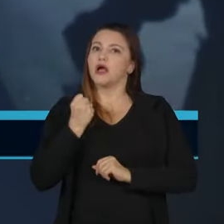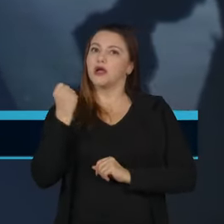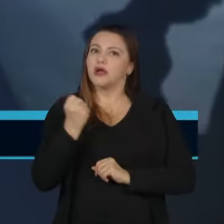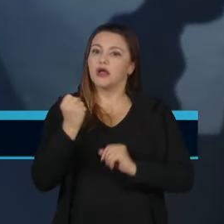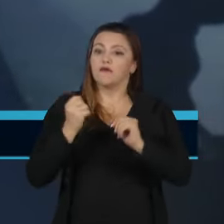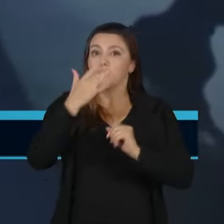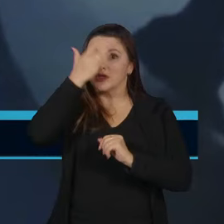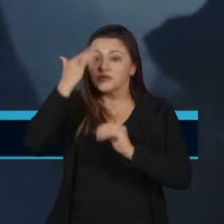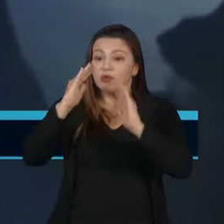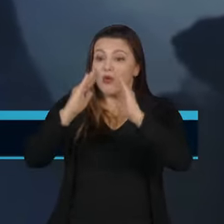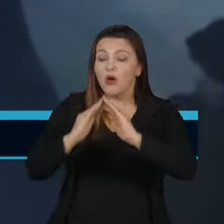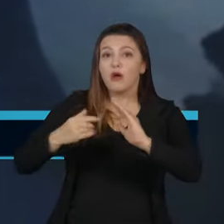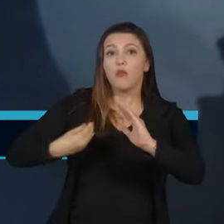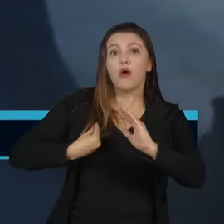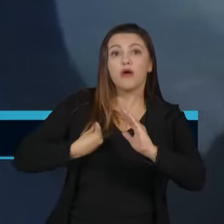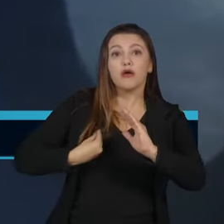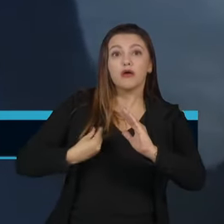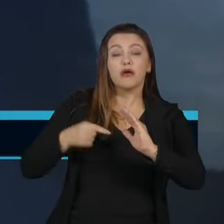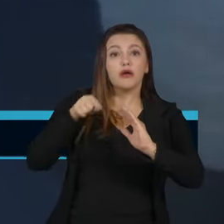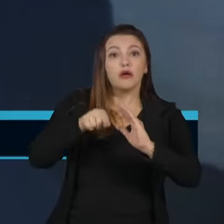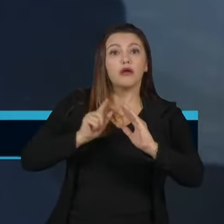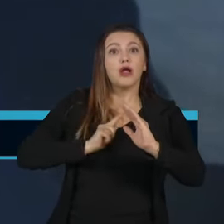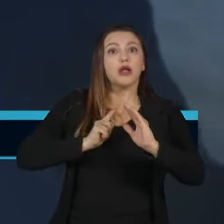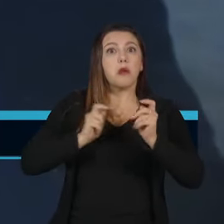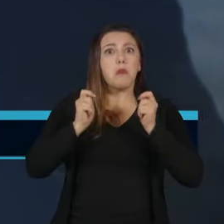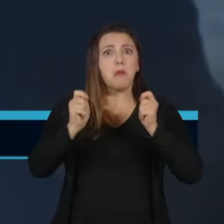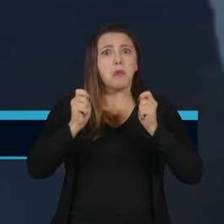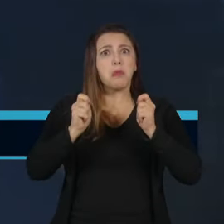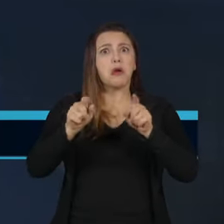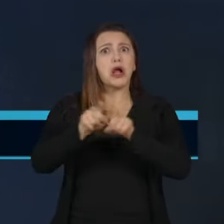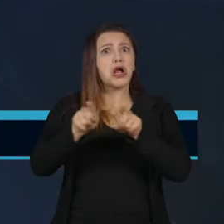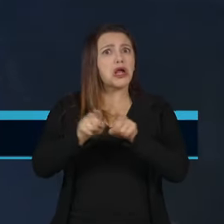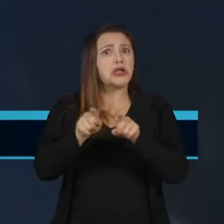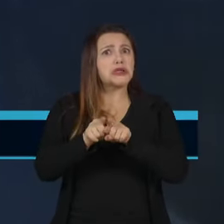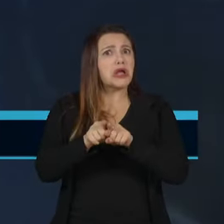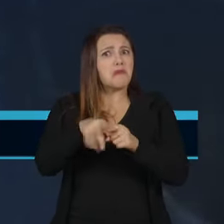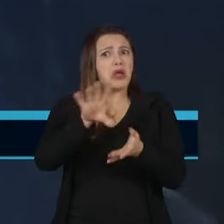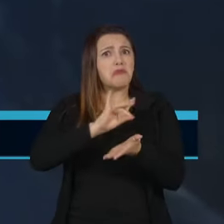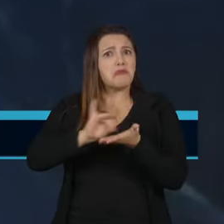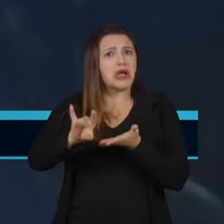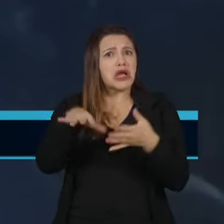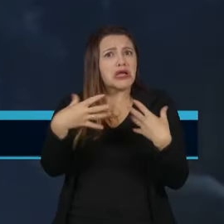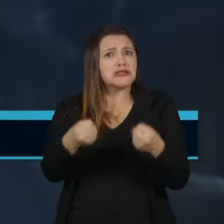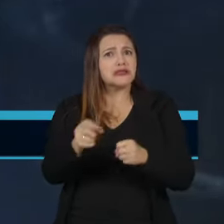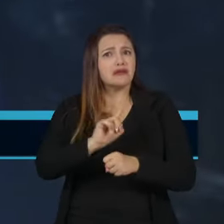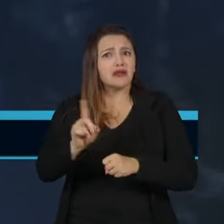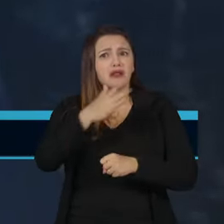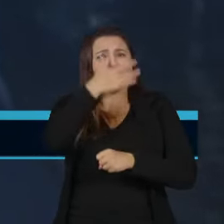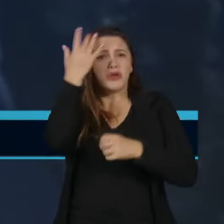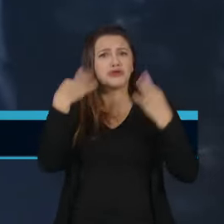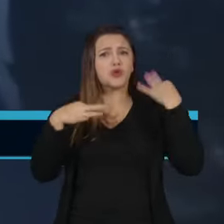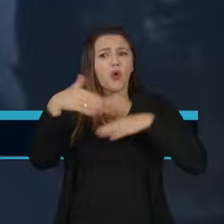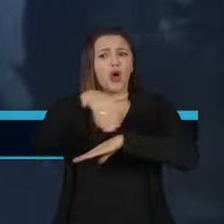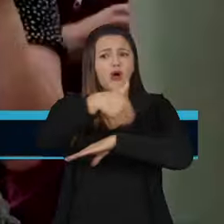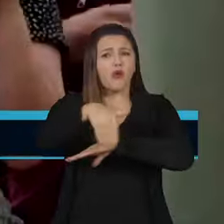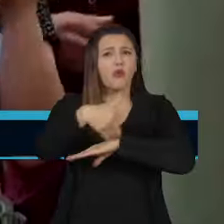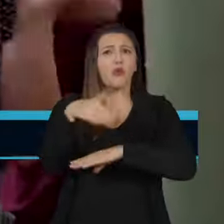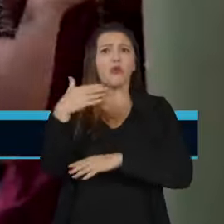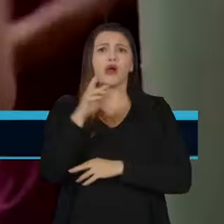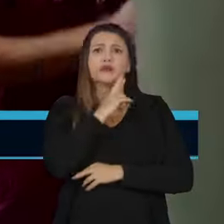localidades têm feito protestos e até mesmo hostilizado turistas nas ruas, restaurantes e hotéis.